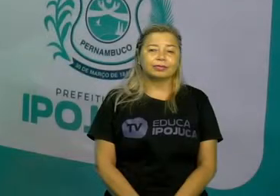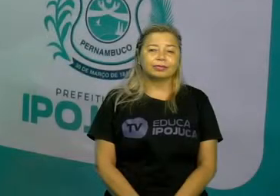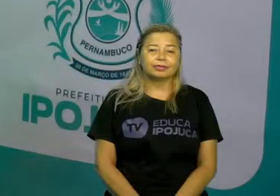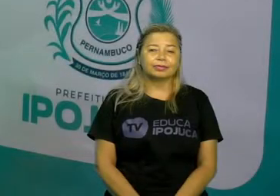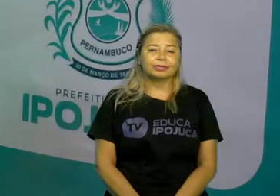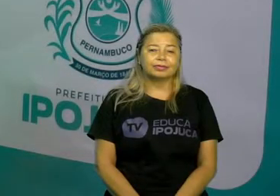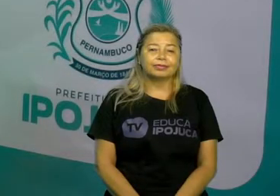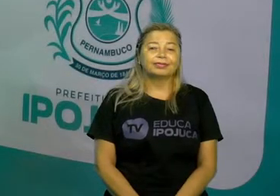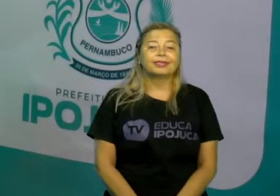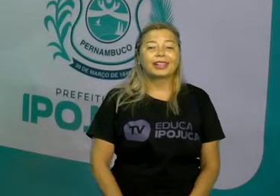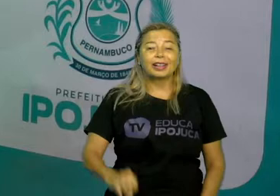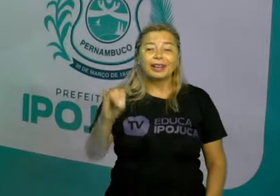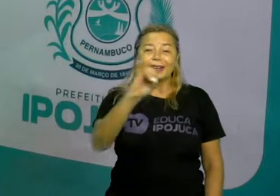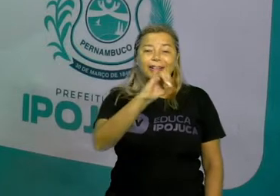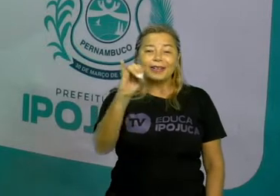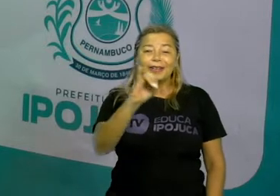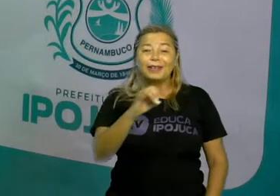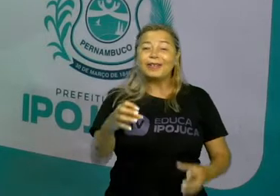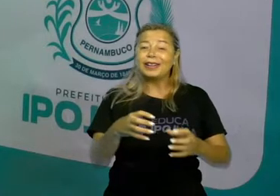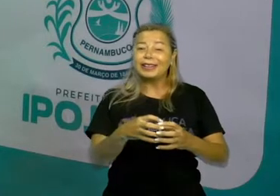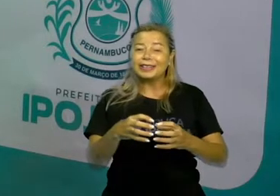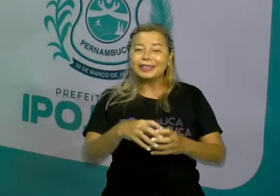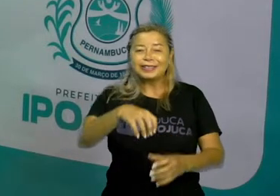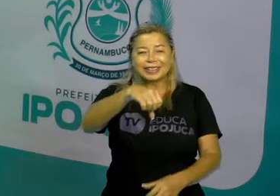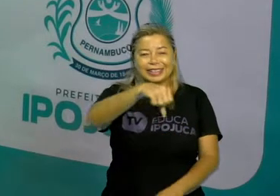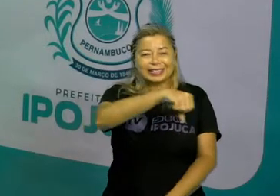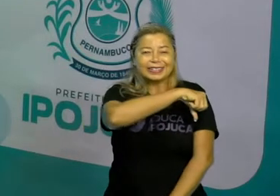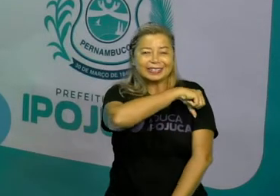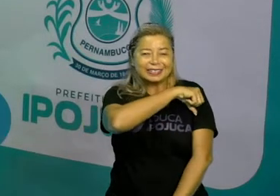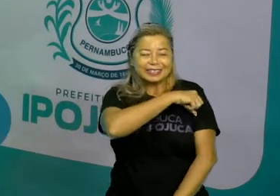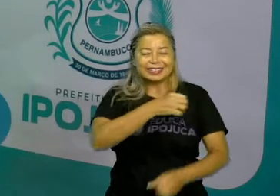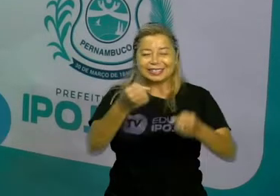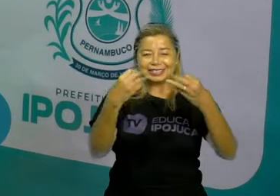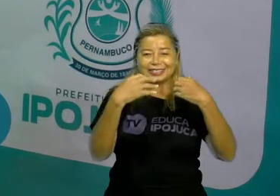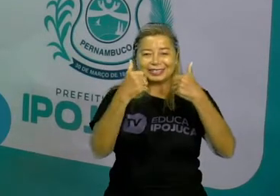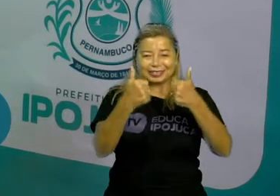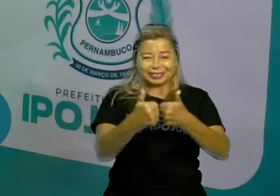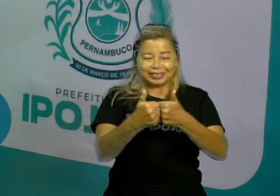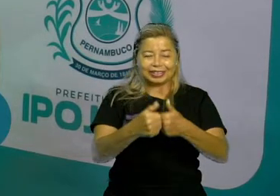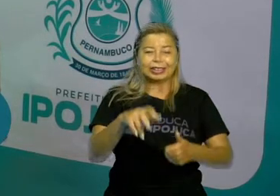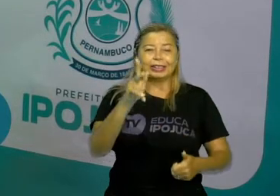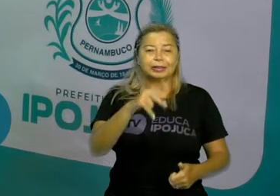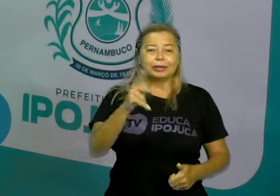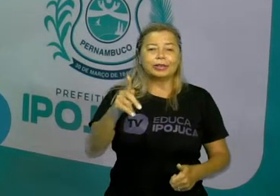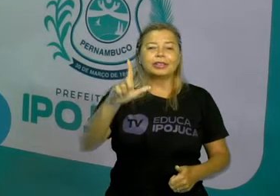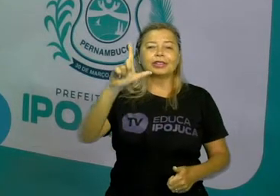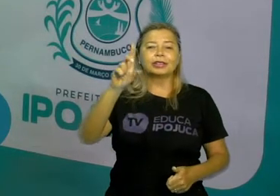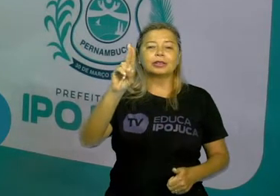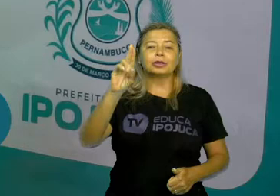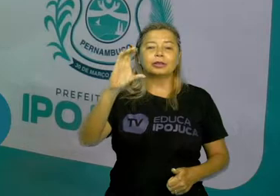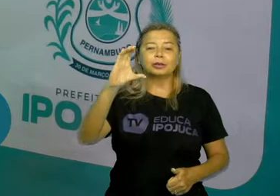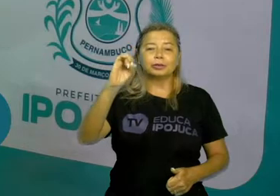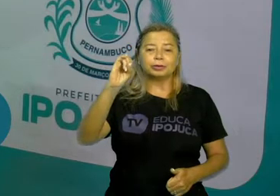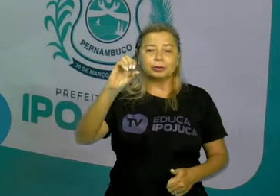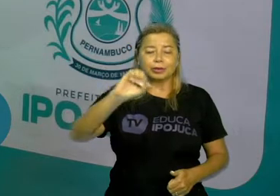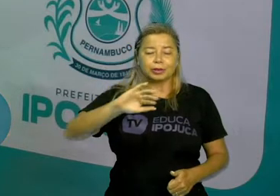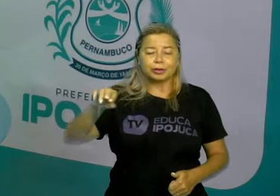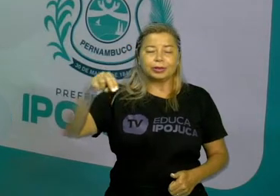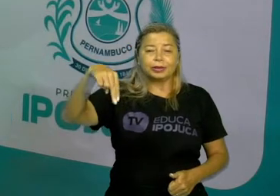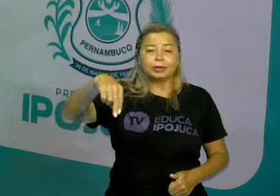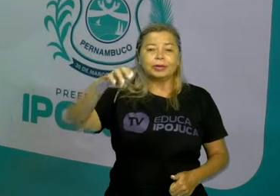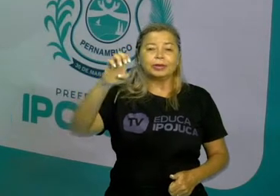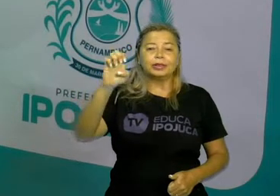E aí, galerinha do nono ano, tudo bem com vocês? Eu sou o professor Lúcio Neto, a gente vai